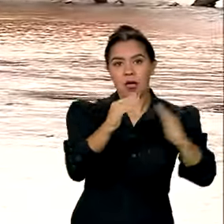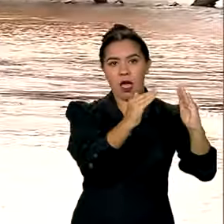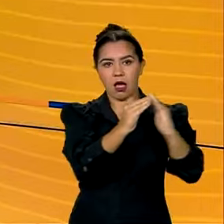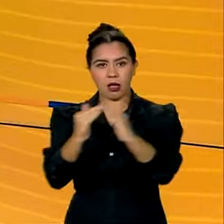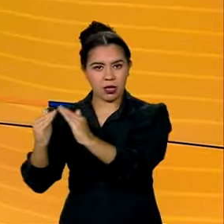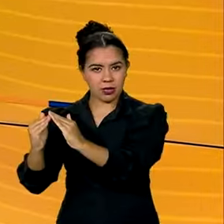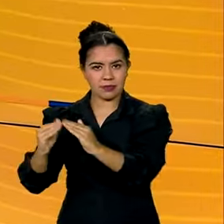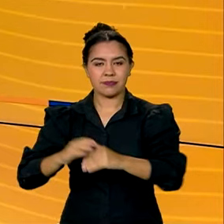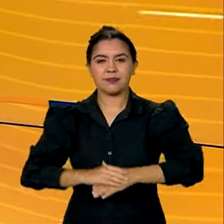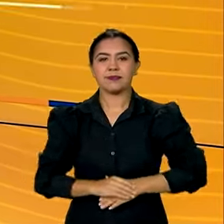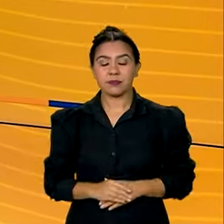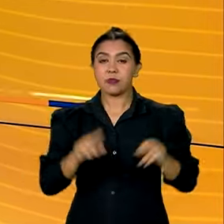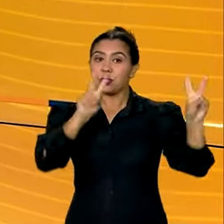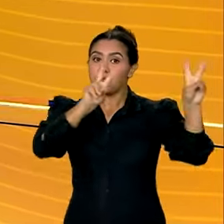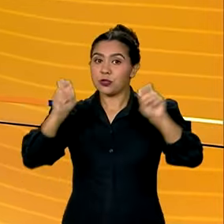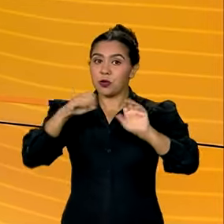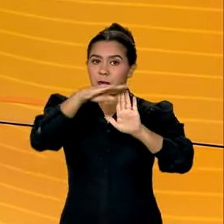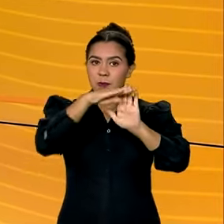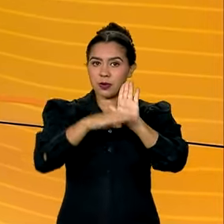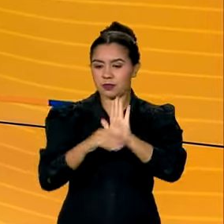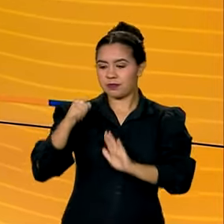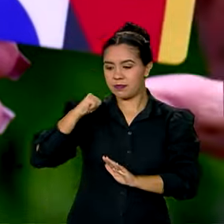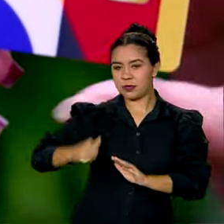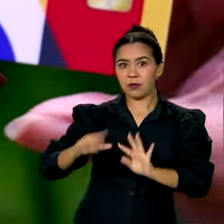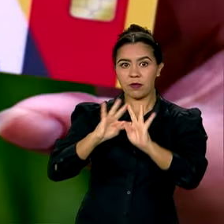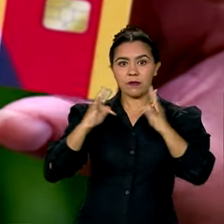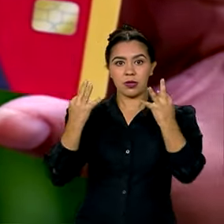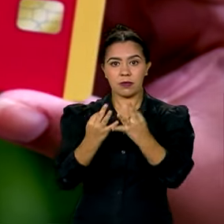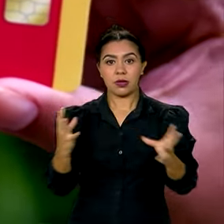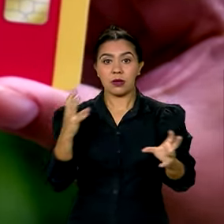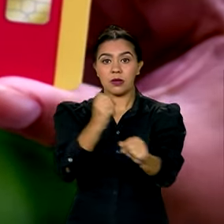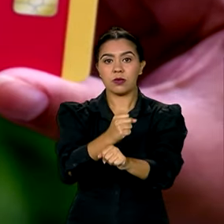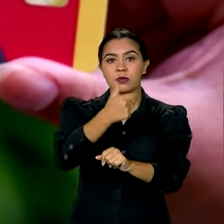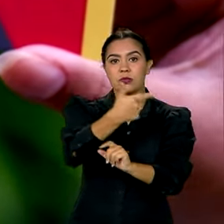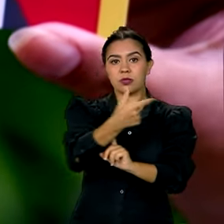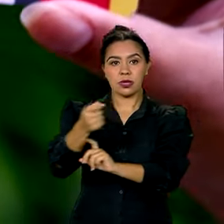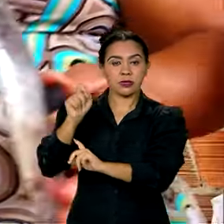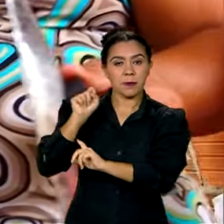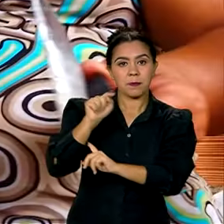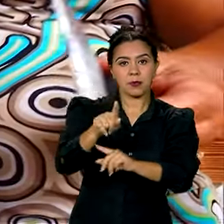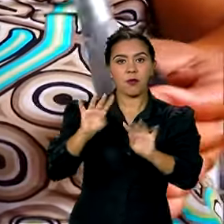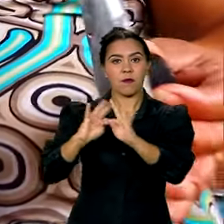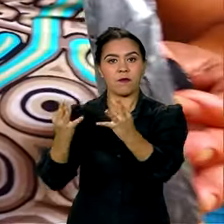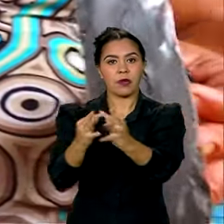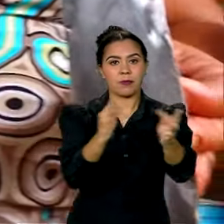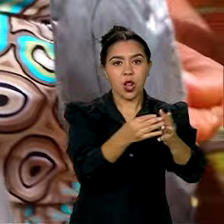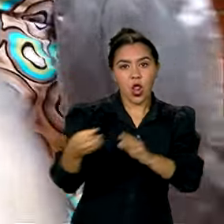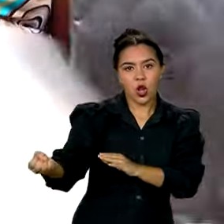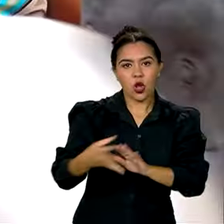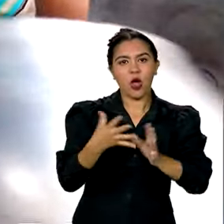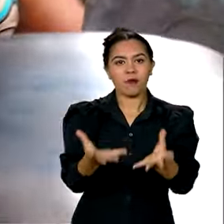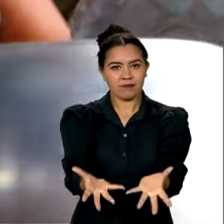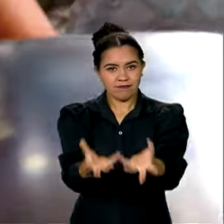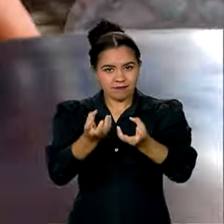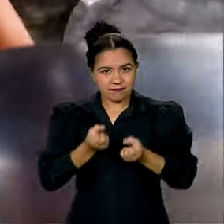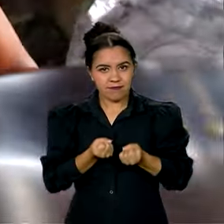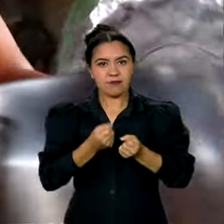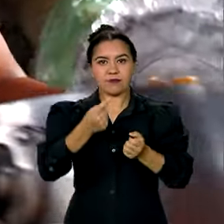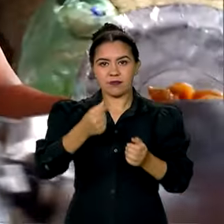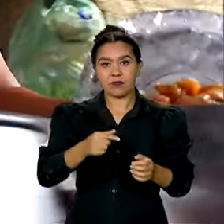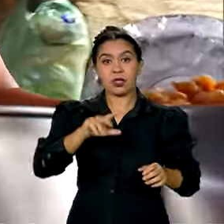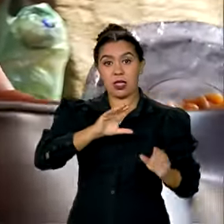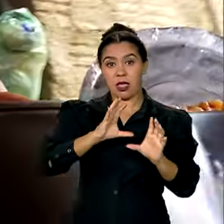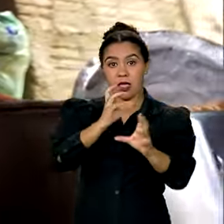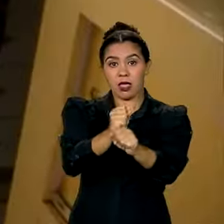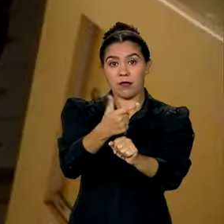no Estado. Bolsa Família, com 200 mil novas famílias contempladas, programa de transferência de renda,